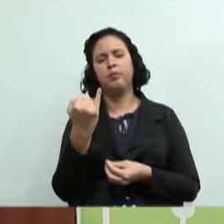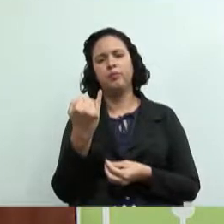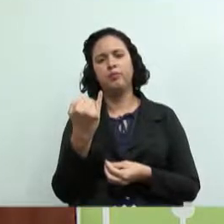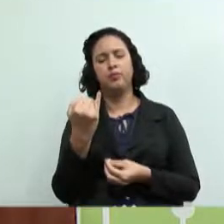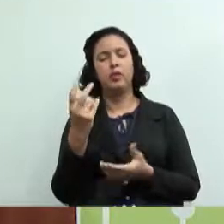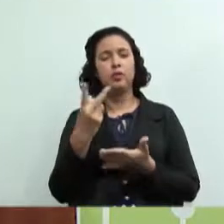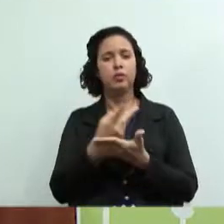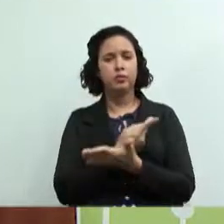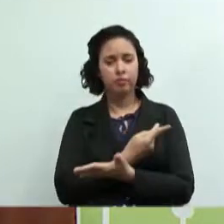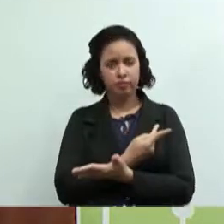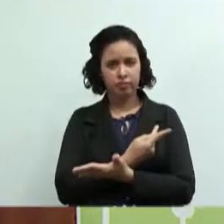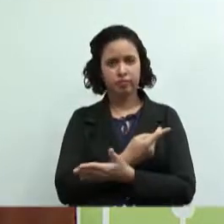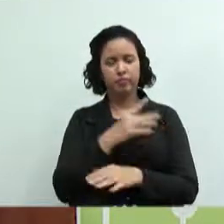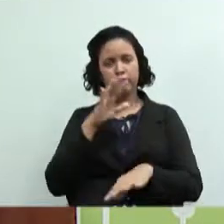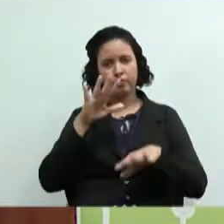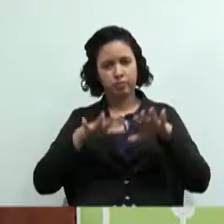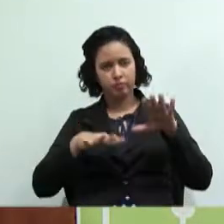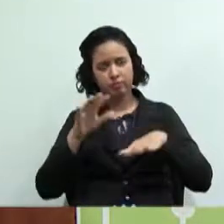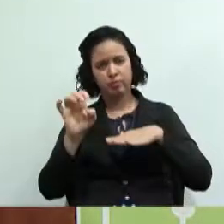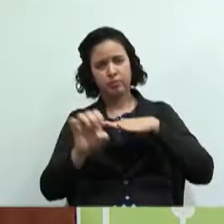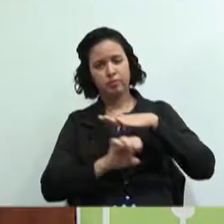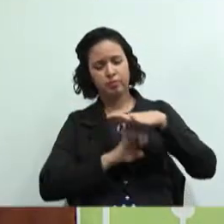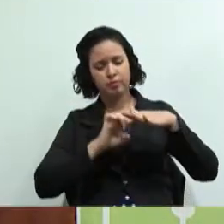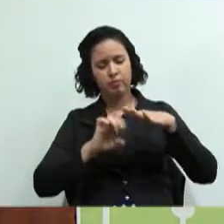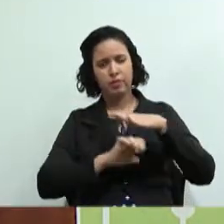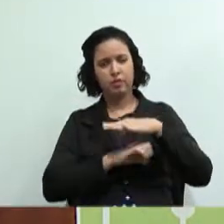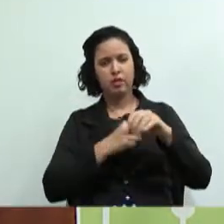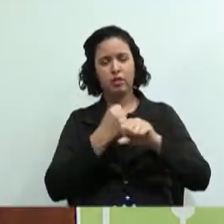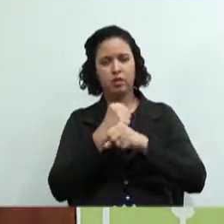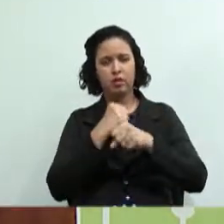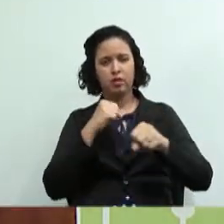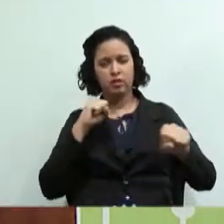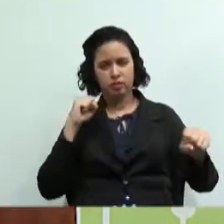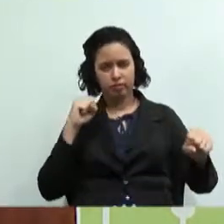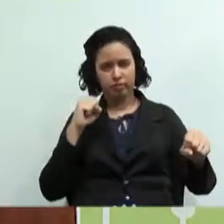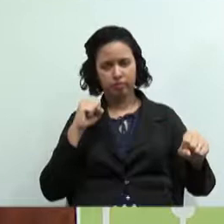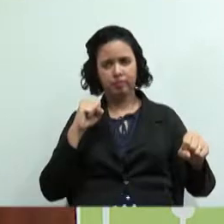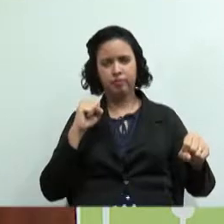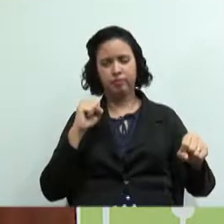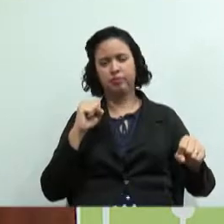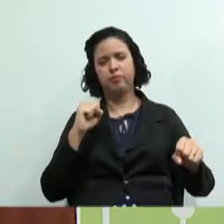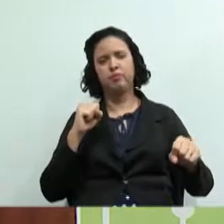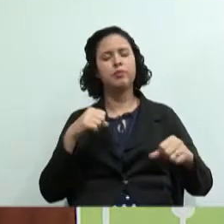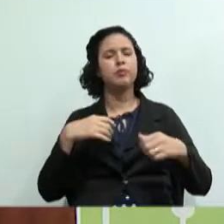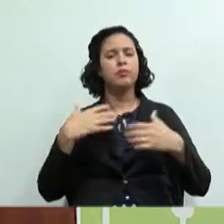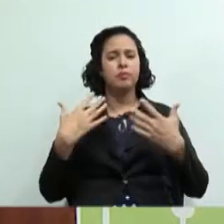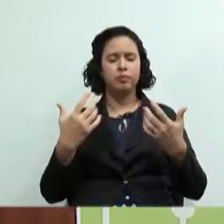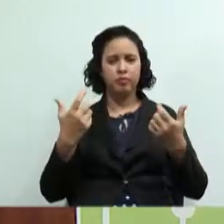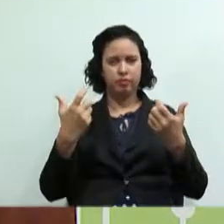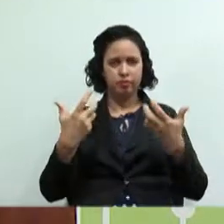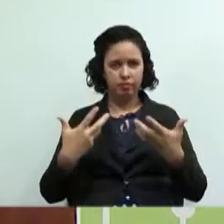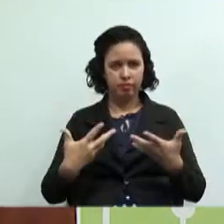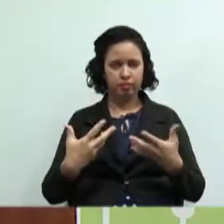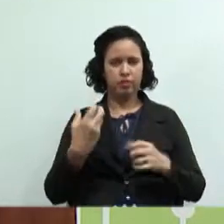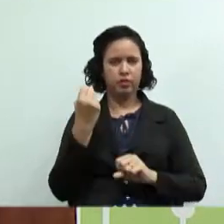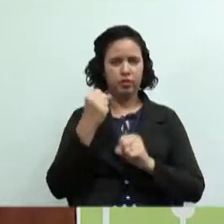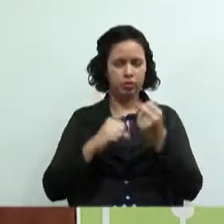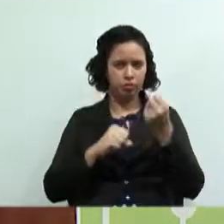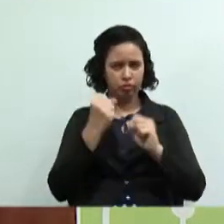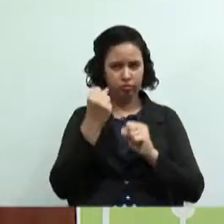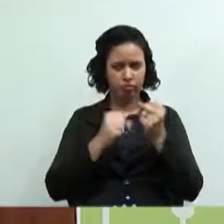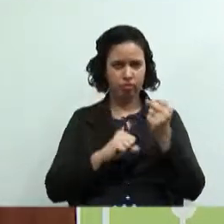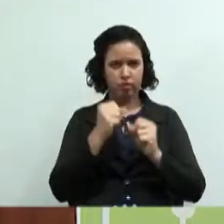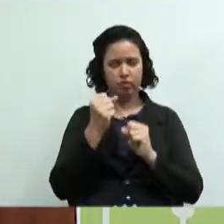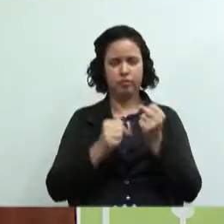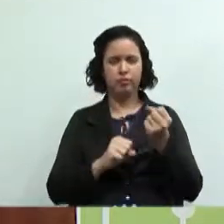Acontece muito de uma grande empresa, de uma grande firma. Como a gente está falando de produção, nós estamos falando de indústria. Por menor